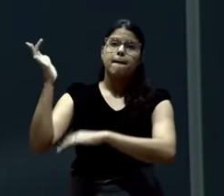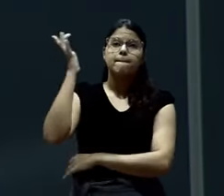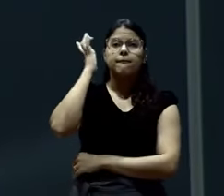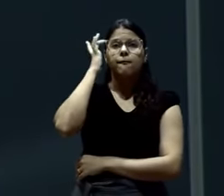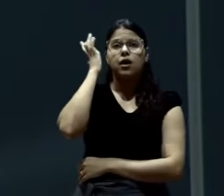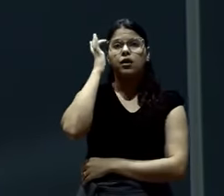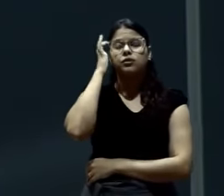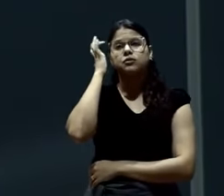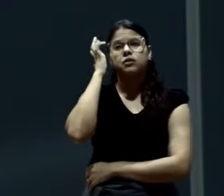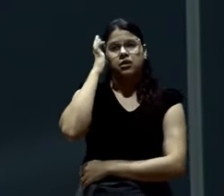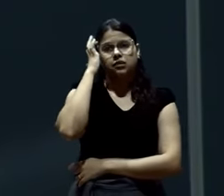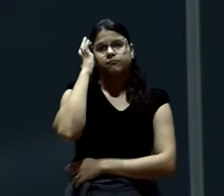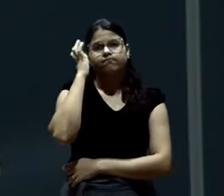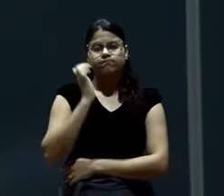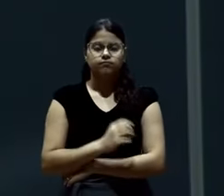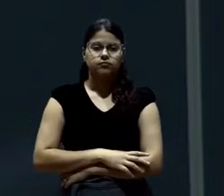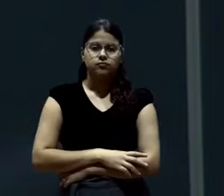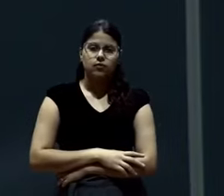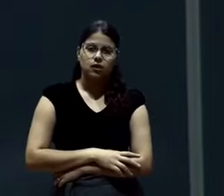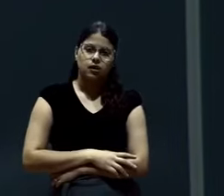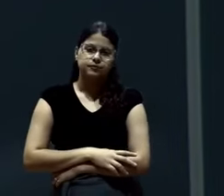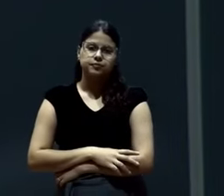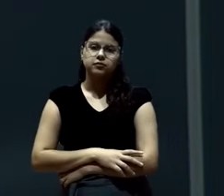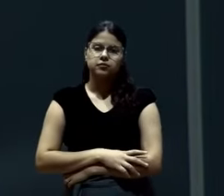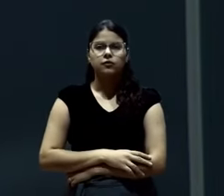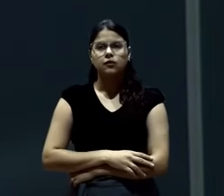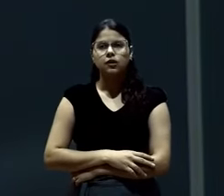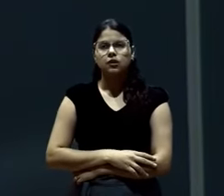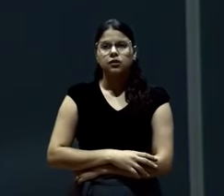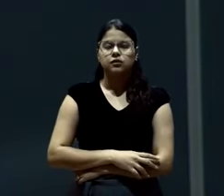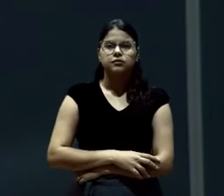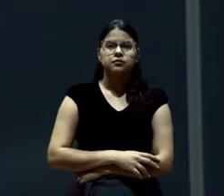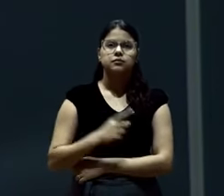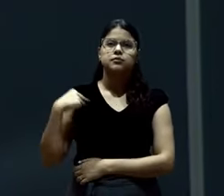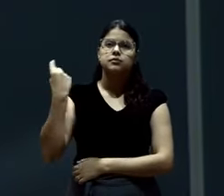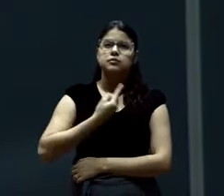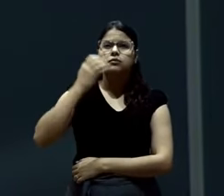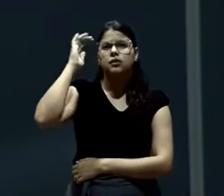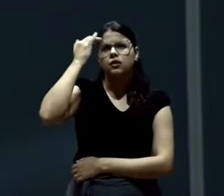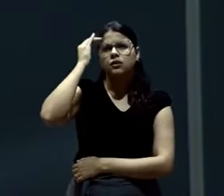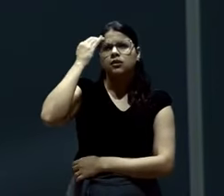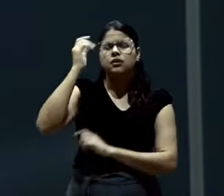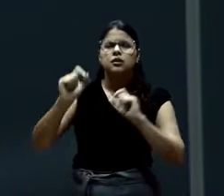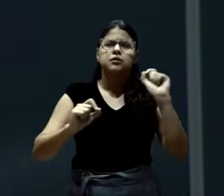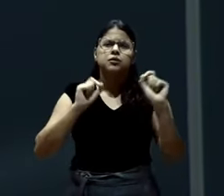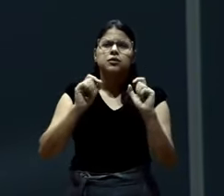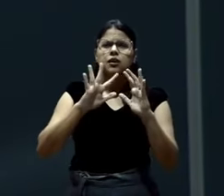Quando entendermos o que é ser igreja. Hoje nós vamos falar sobre cuidado.